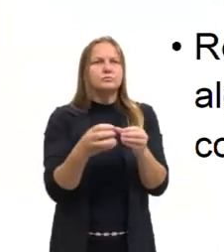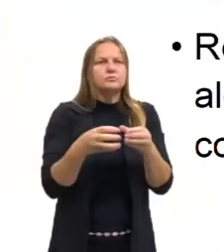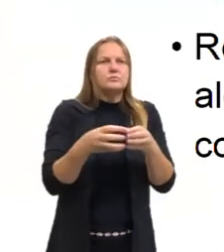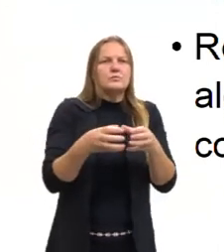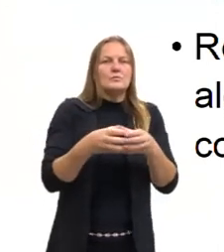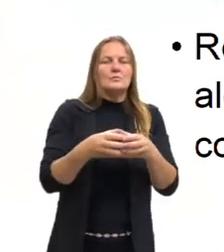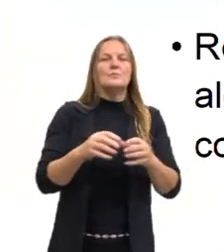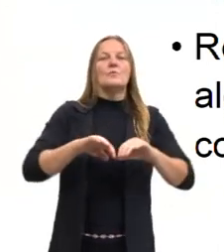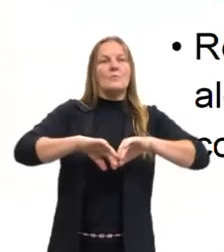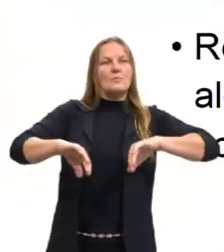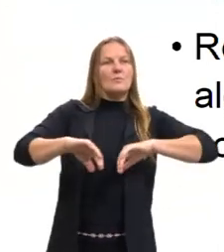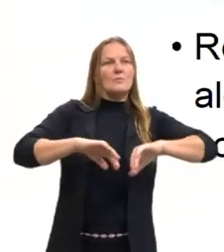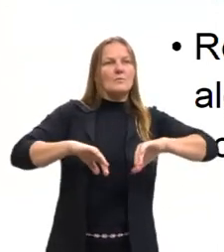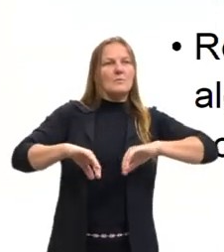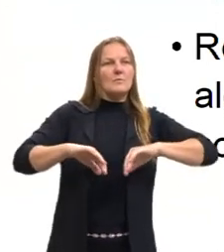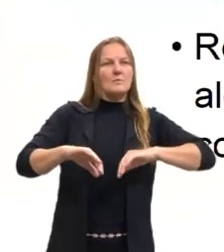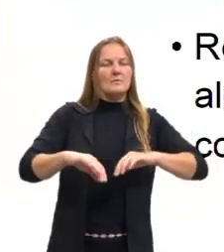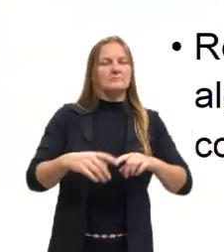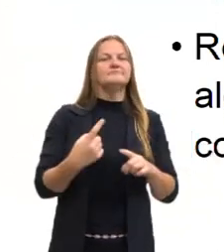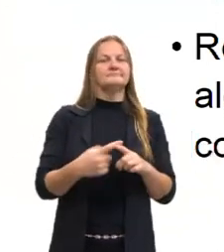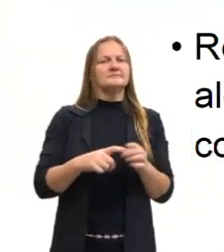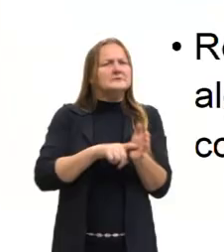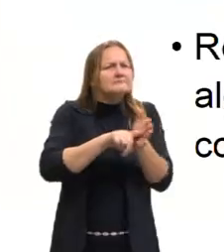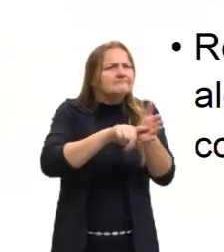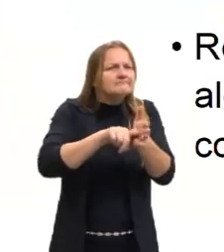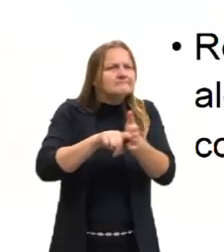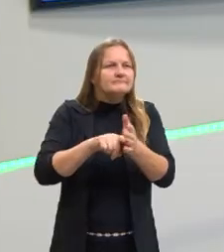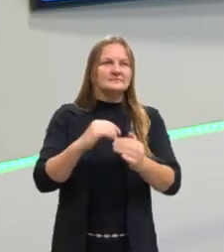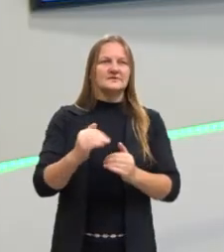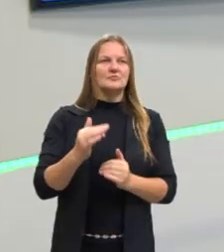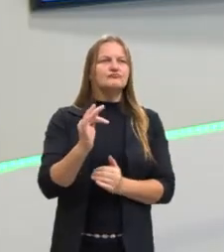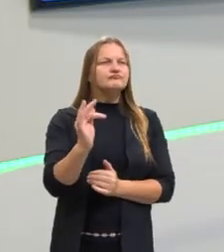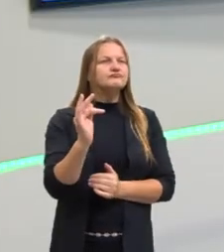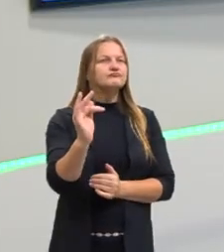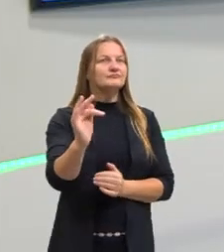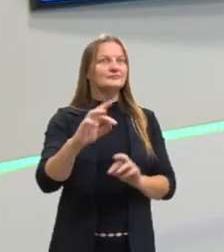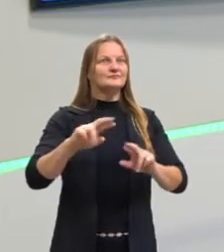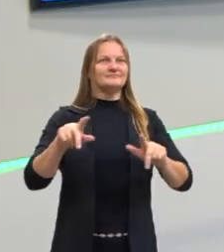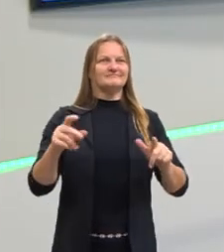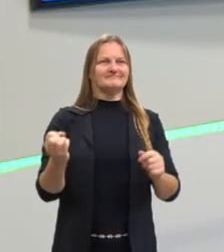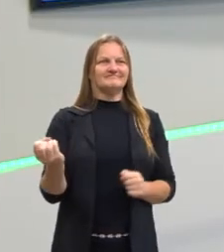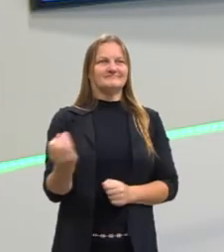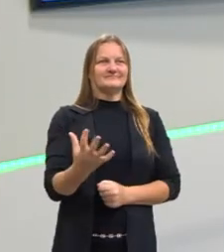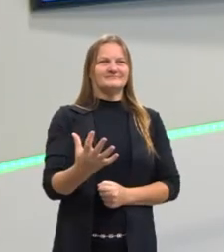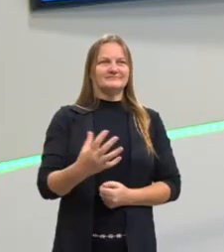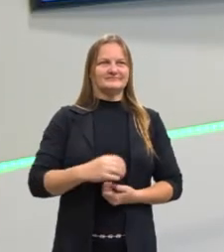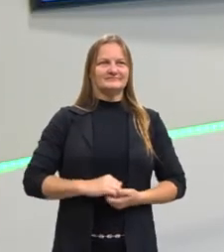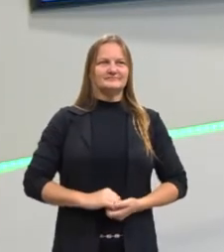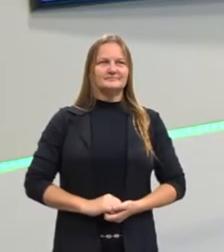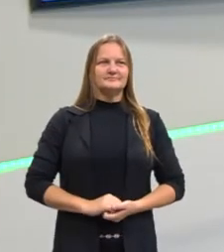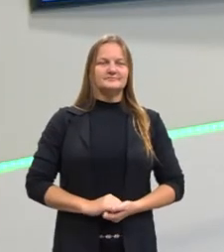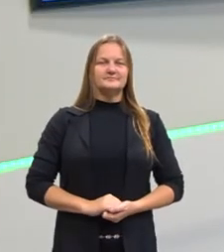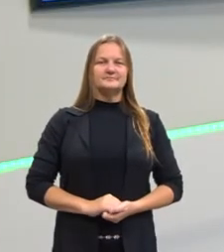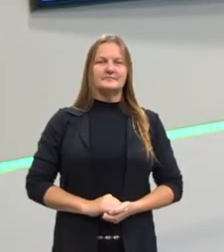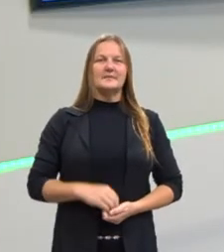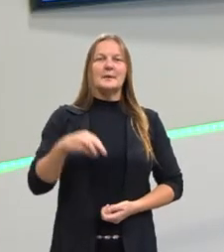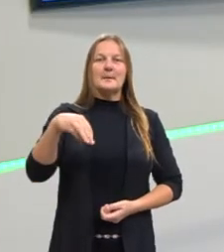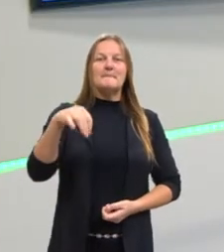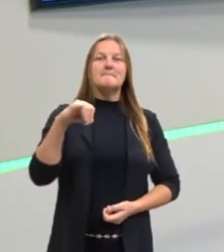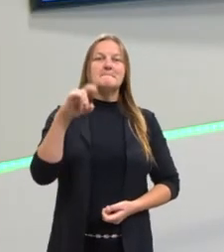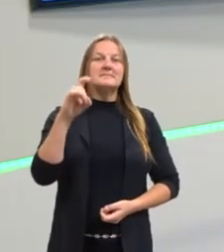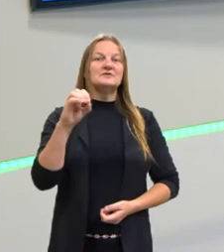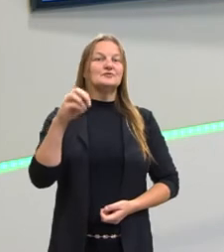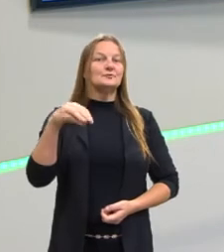compor um reino à parte. Então, ainda estão vendo aí as situações dos mixomisetas. Não está nada